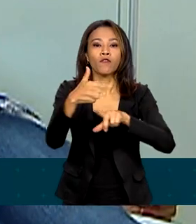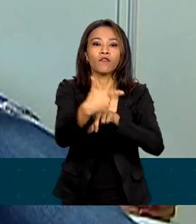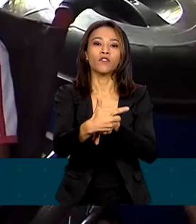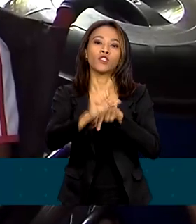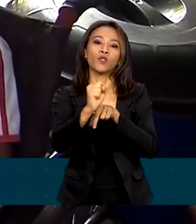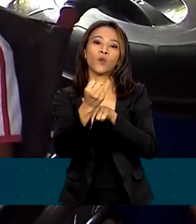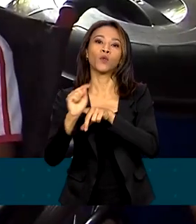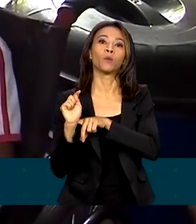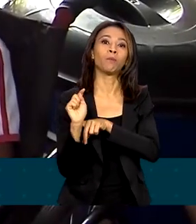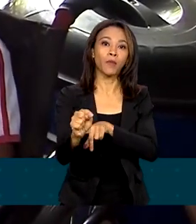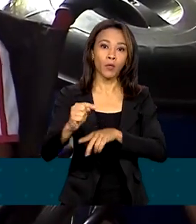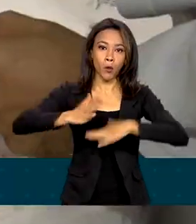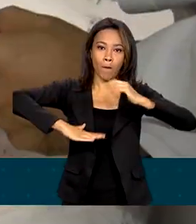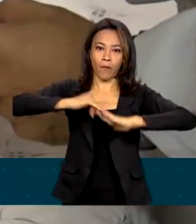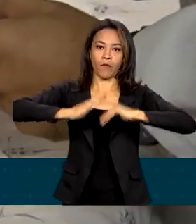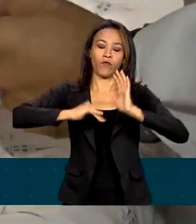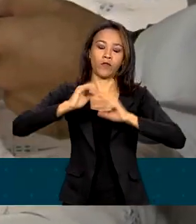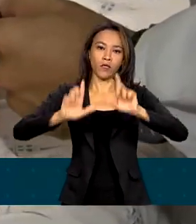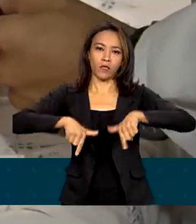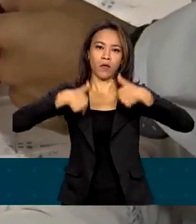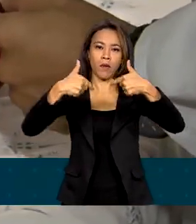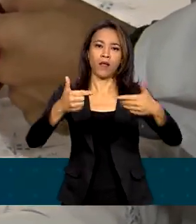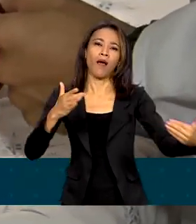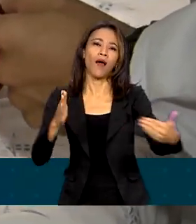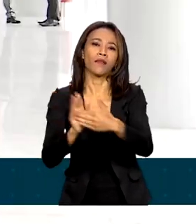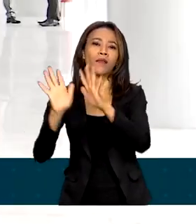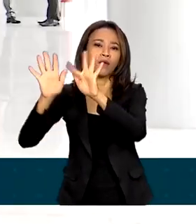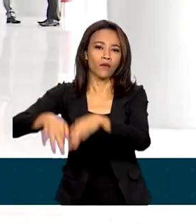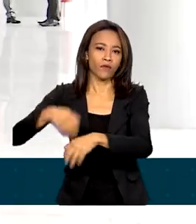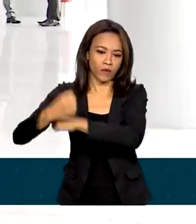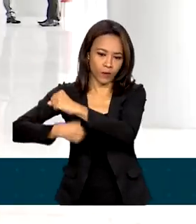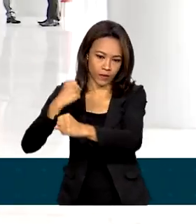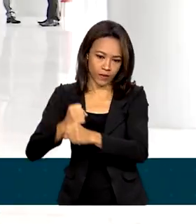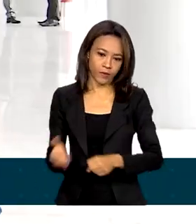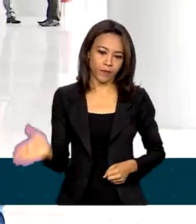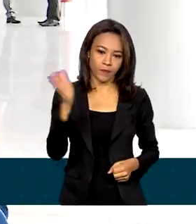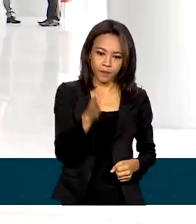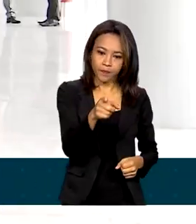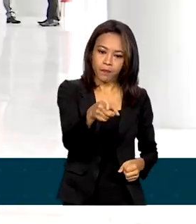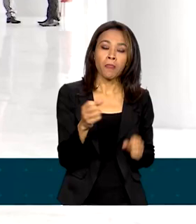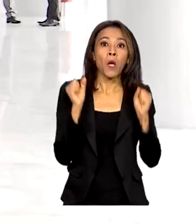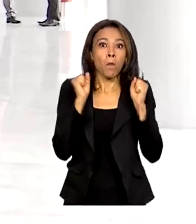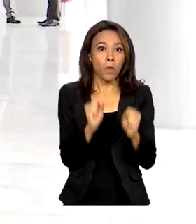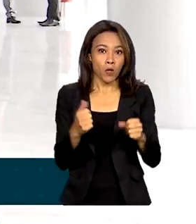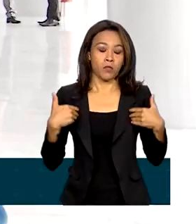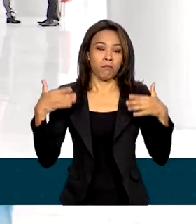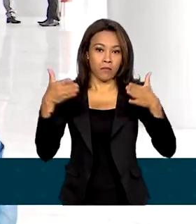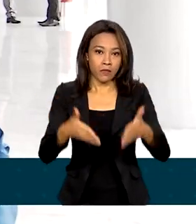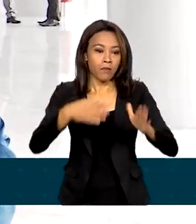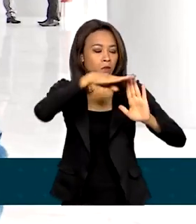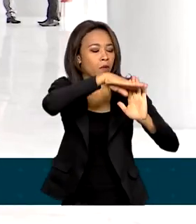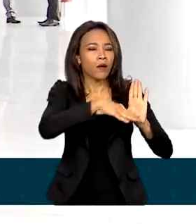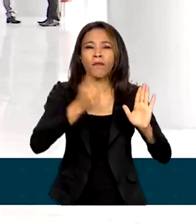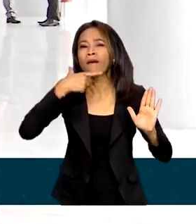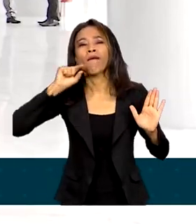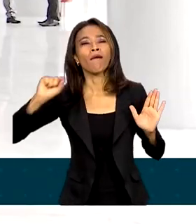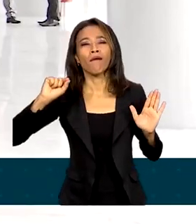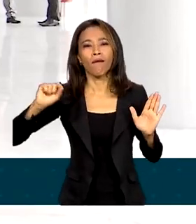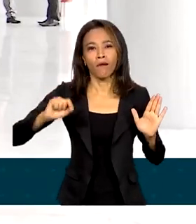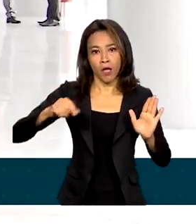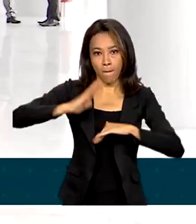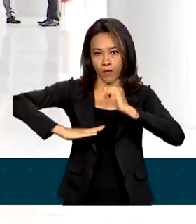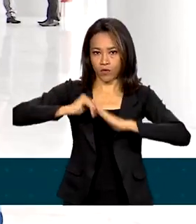mil profissionais trabalhando até o fim do ano. Podem participar do Mais Médicos profissionais